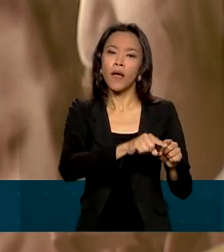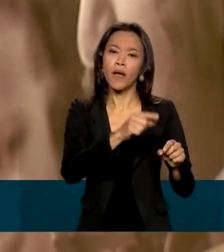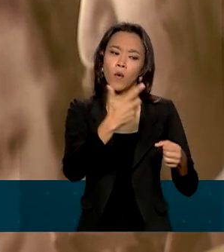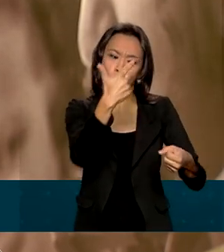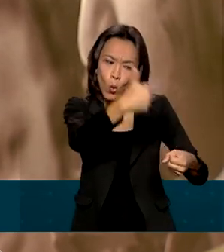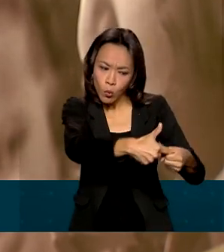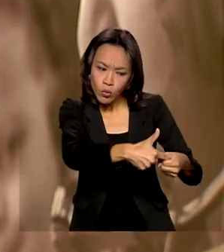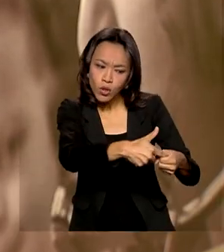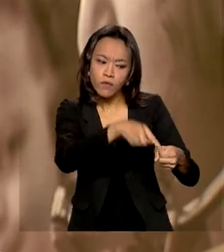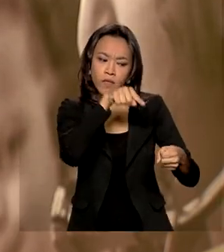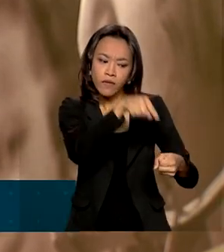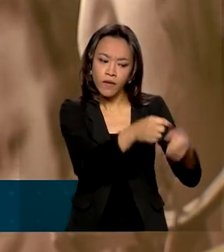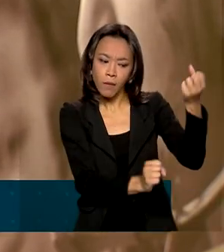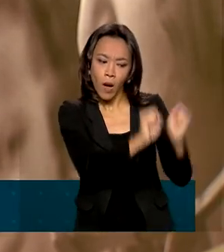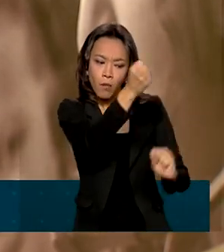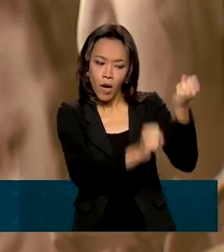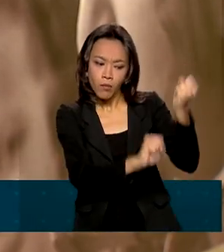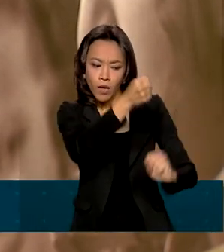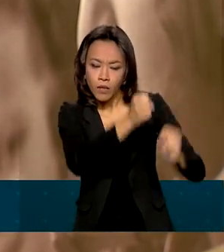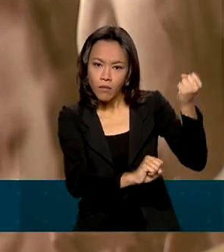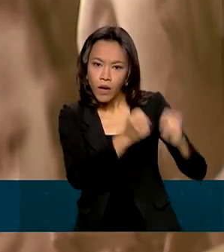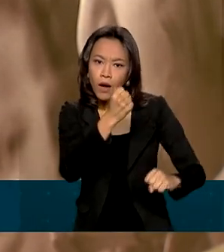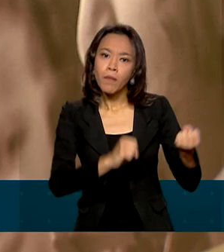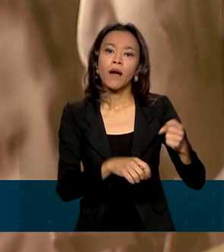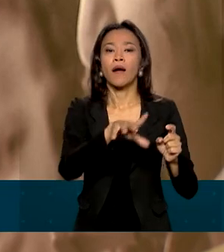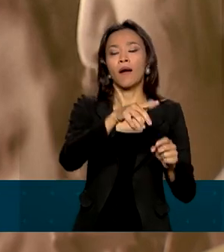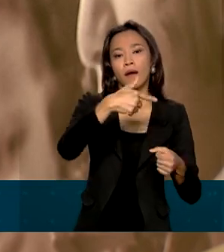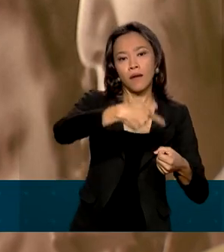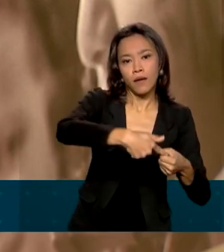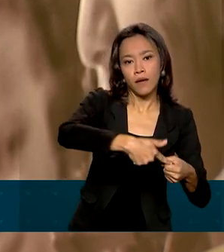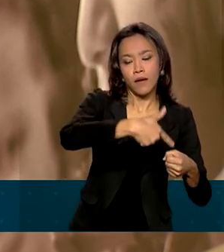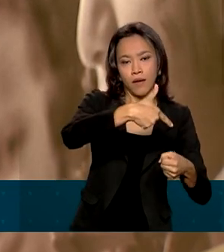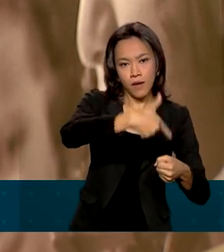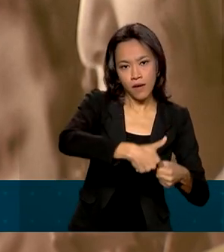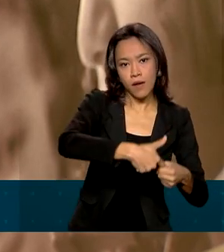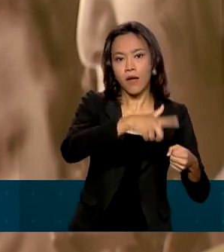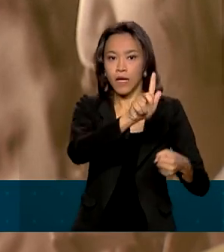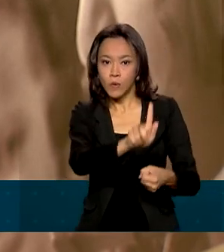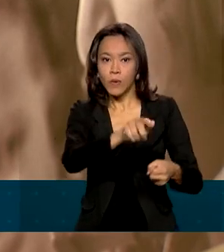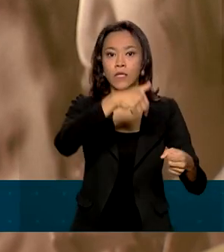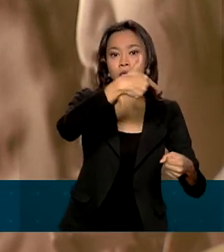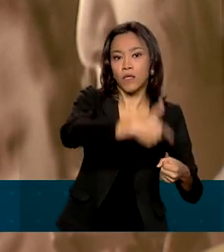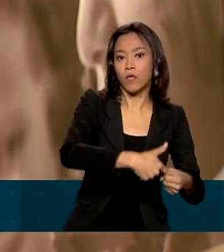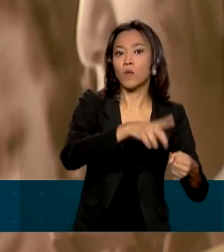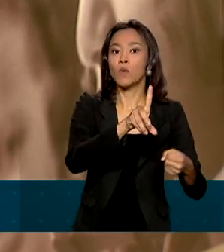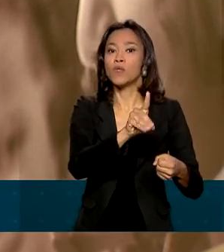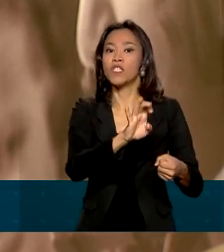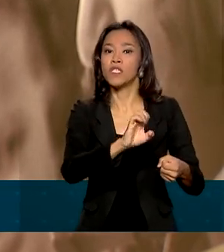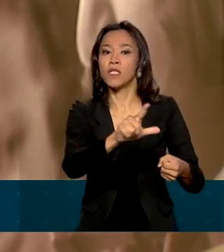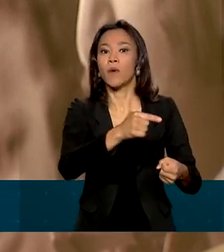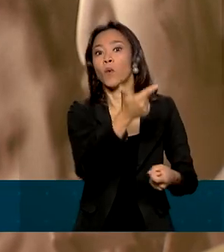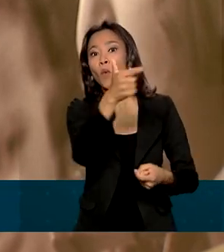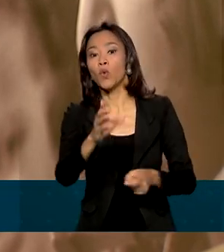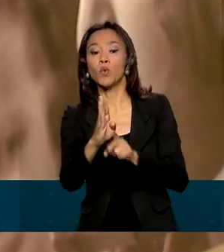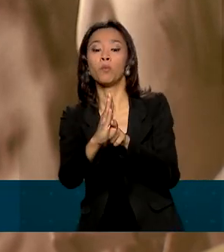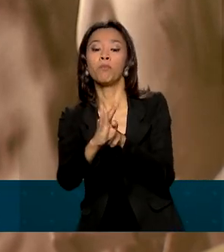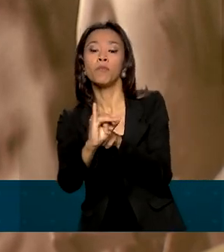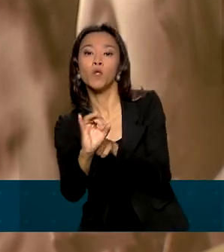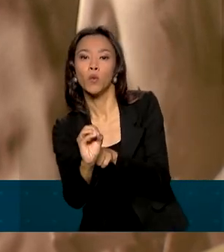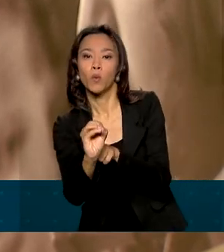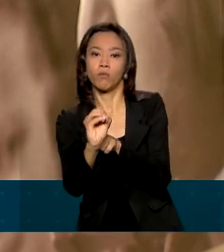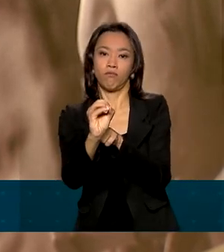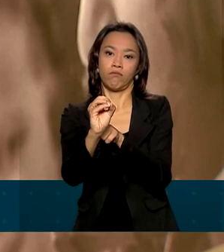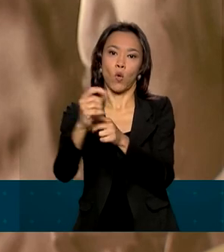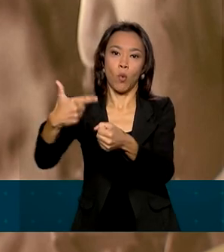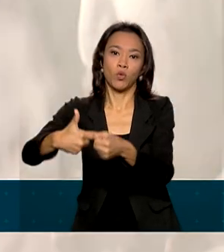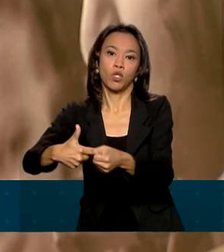aquele que vem da refinaria, a gasolina, o diesel. A segunda parcela é o biocombustível que é adicionado a